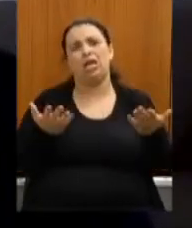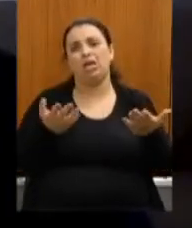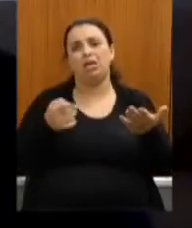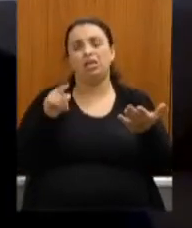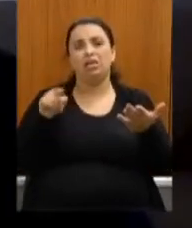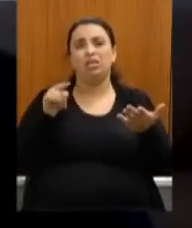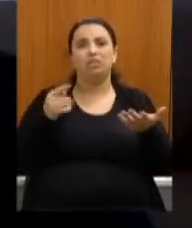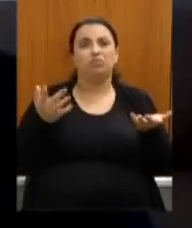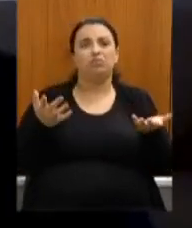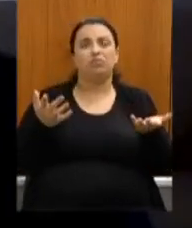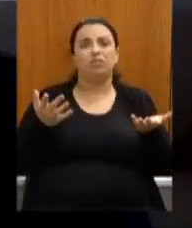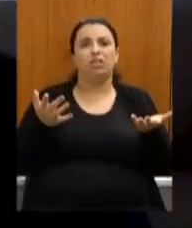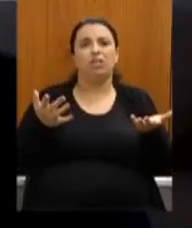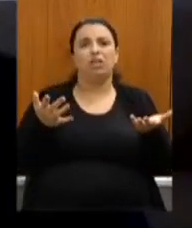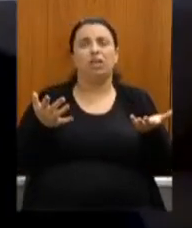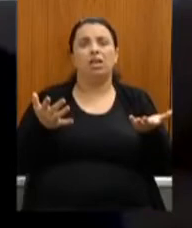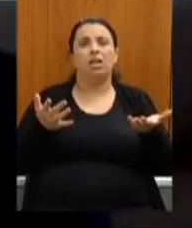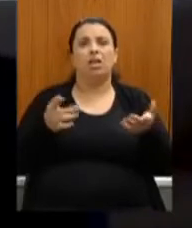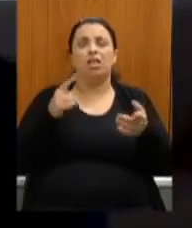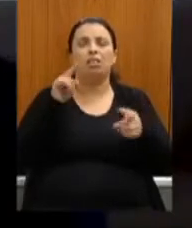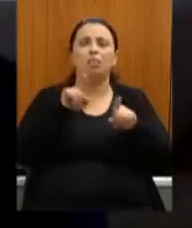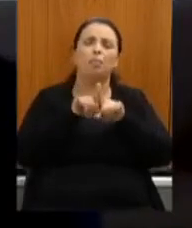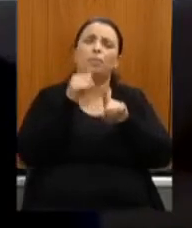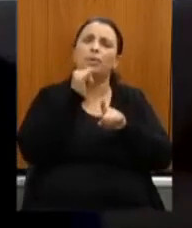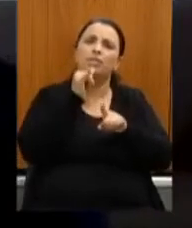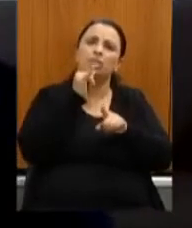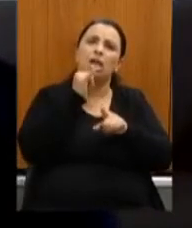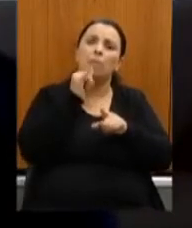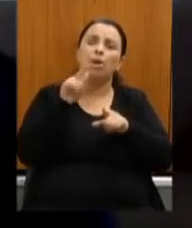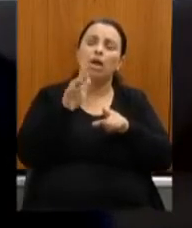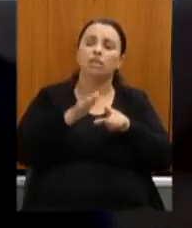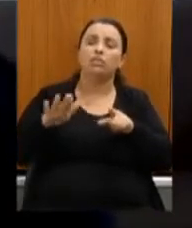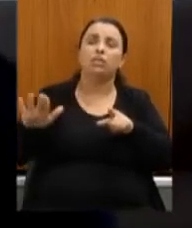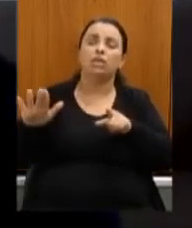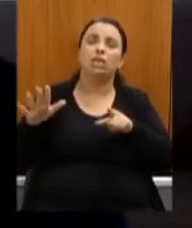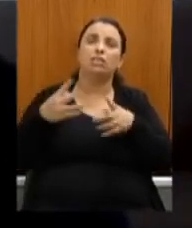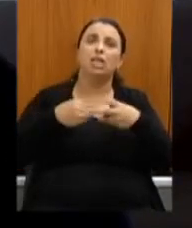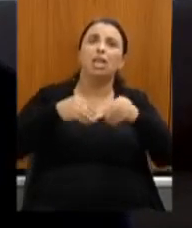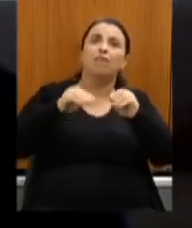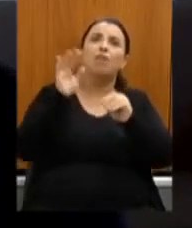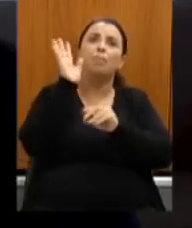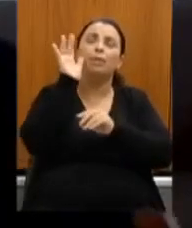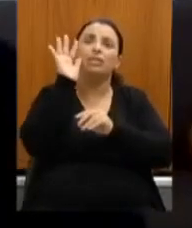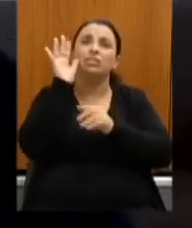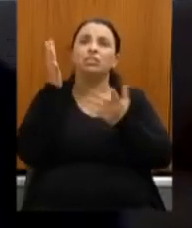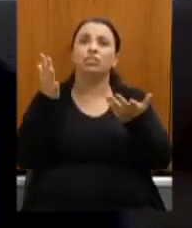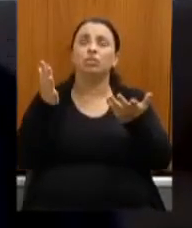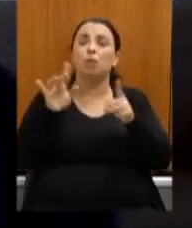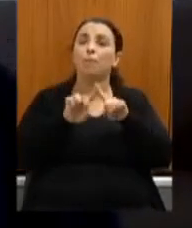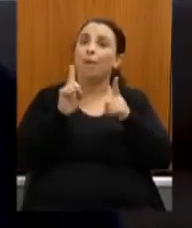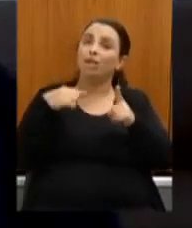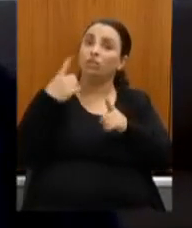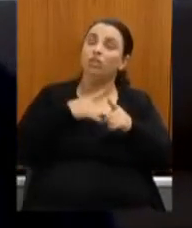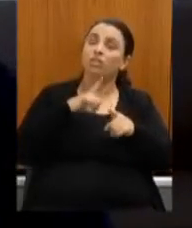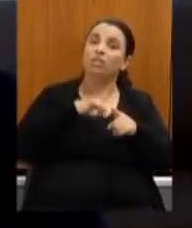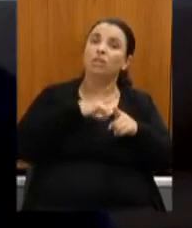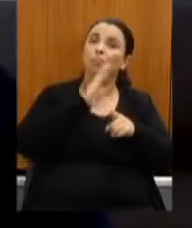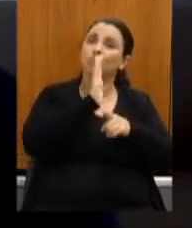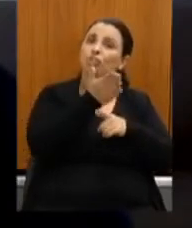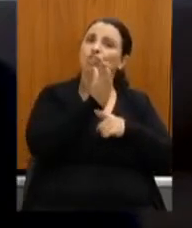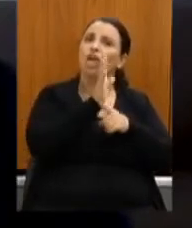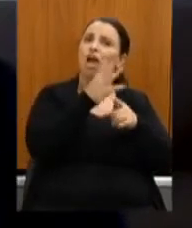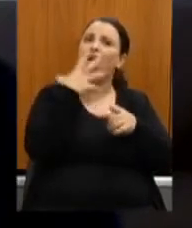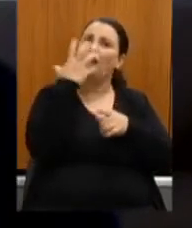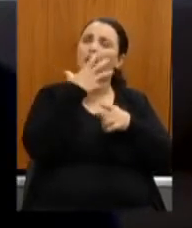dão se encontrasse olha se levasse as crianças para ver nós temos uma orquestra sinfônica até isso